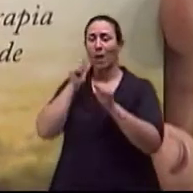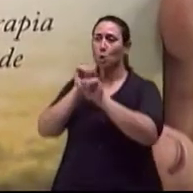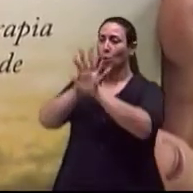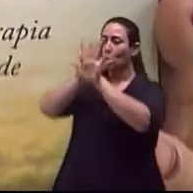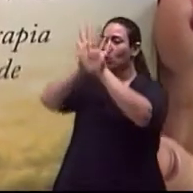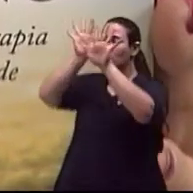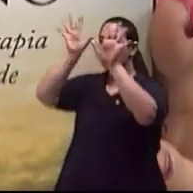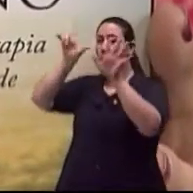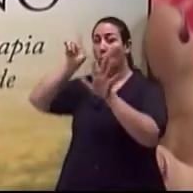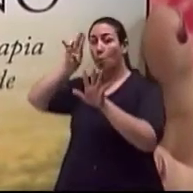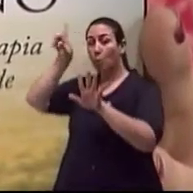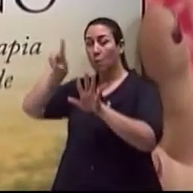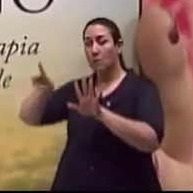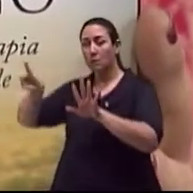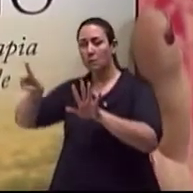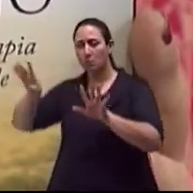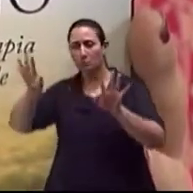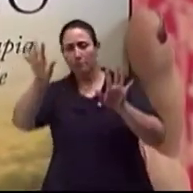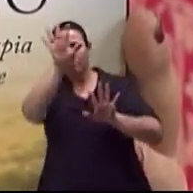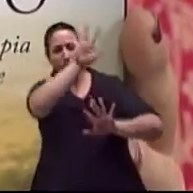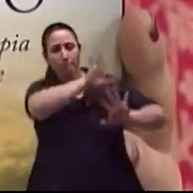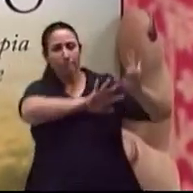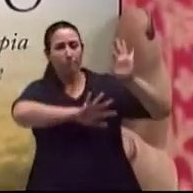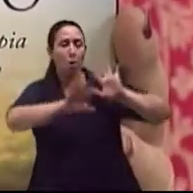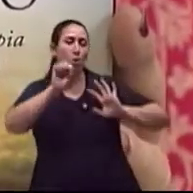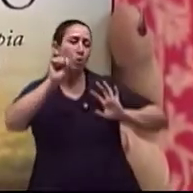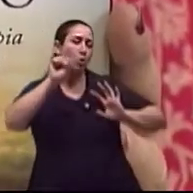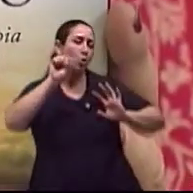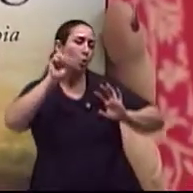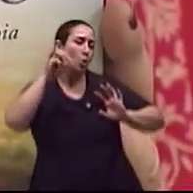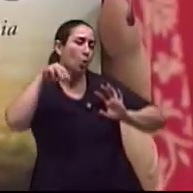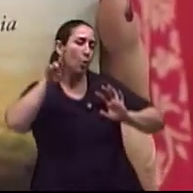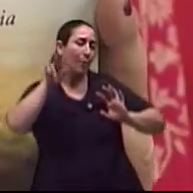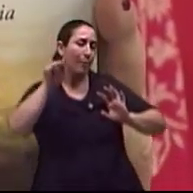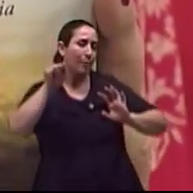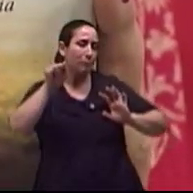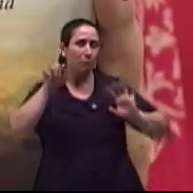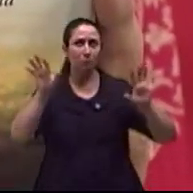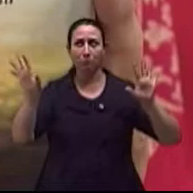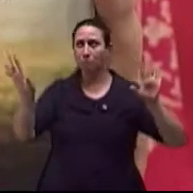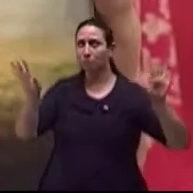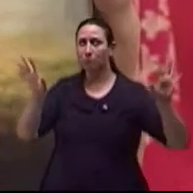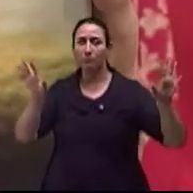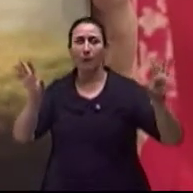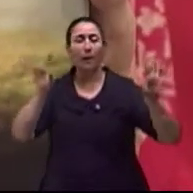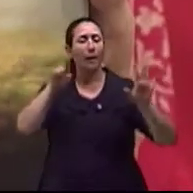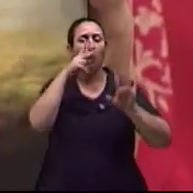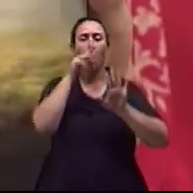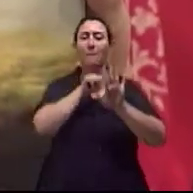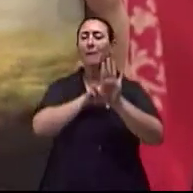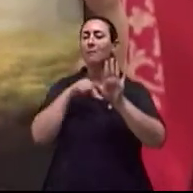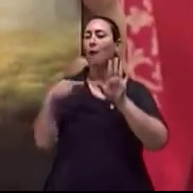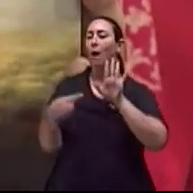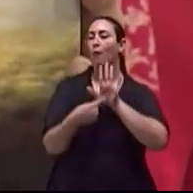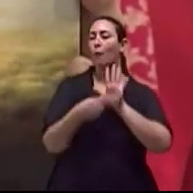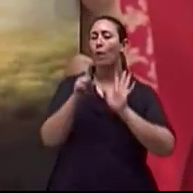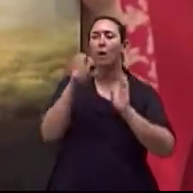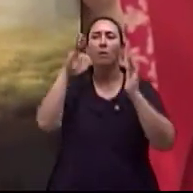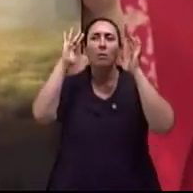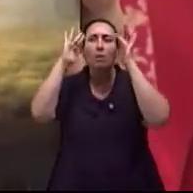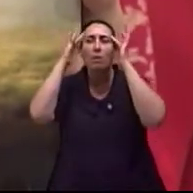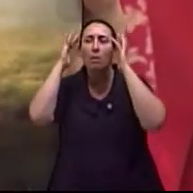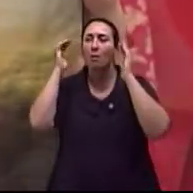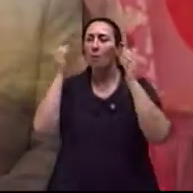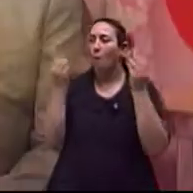luz, haverá sombra Isso é uma metáfora, obviamente Mas é uma metáfora muito interessante Que nos ajuda a entender um pouco